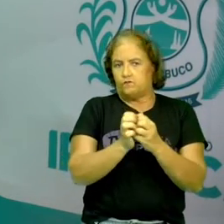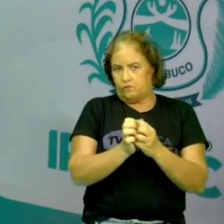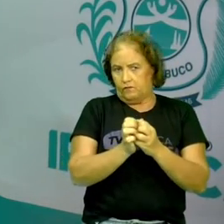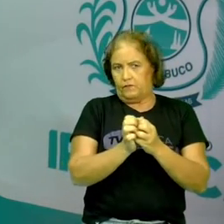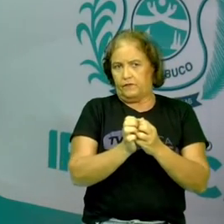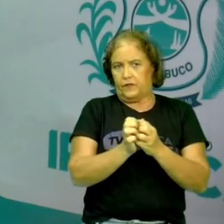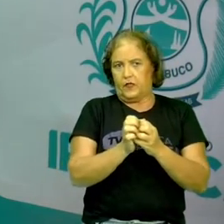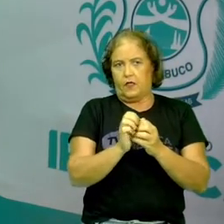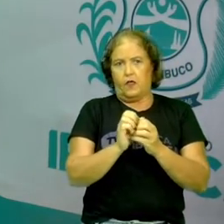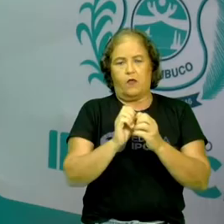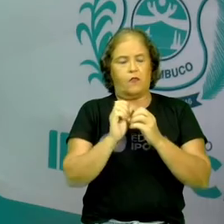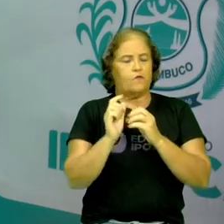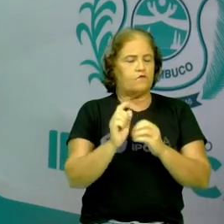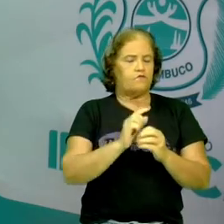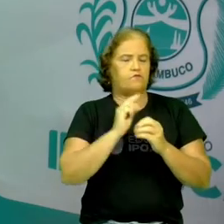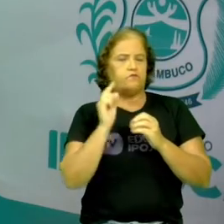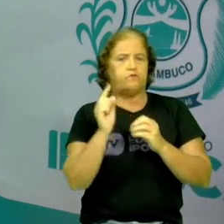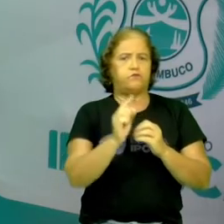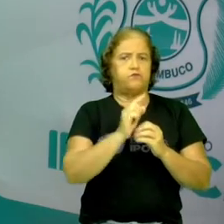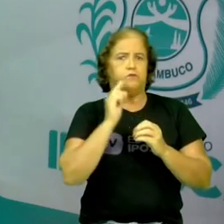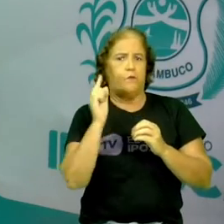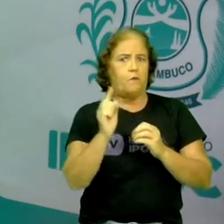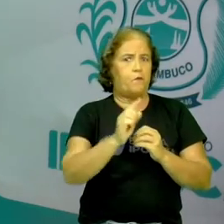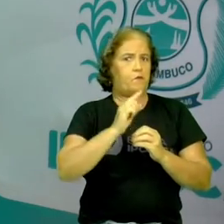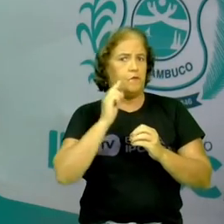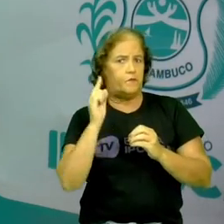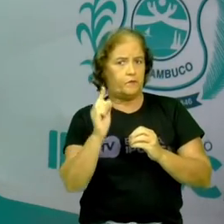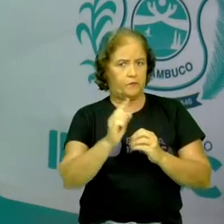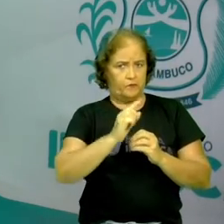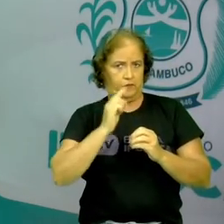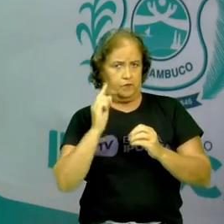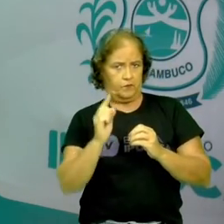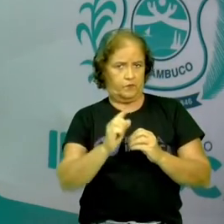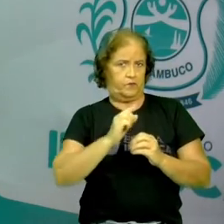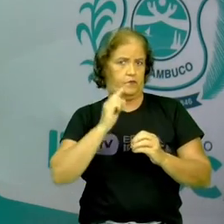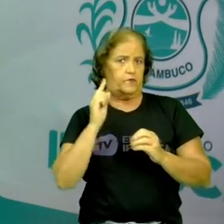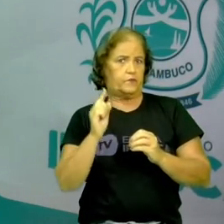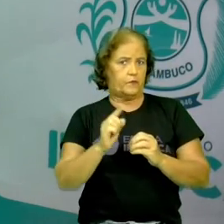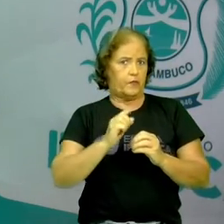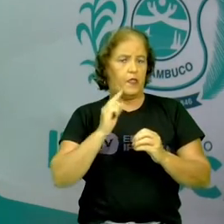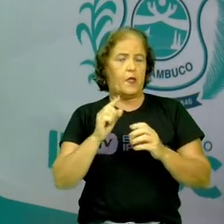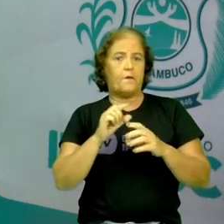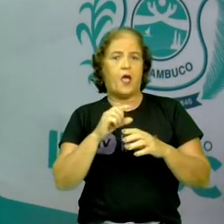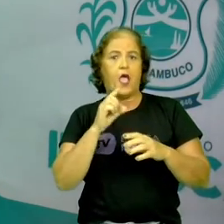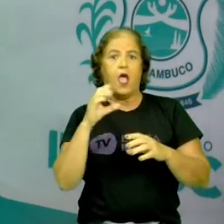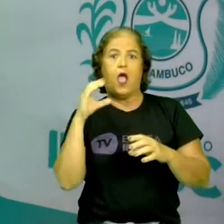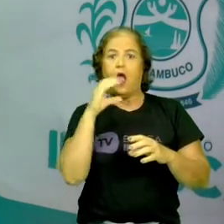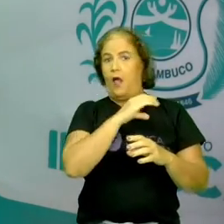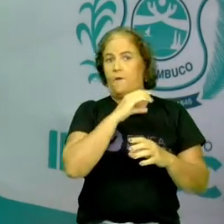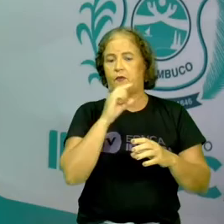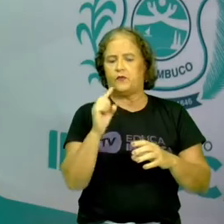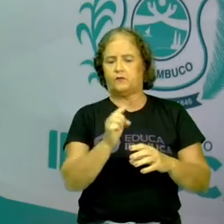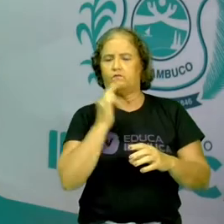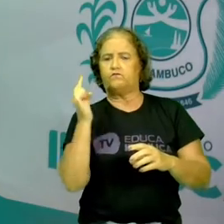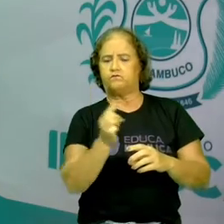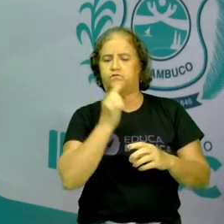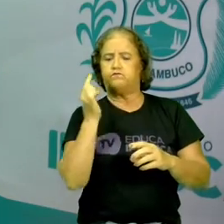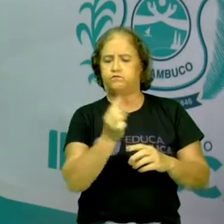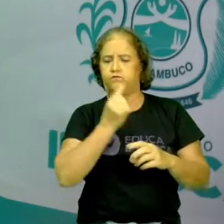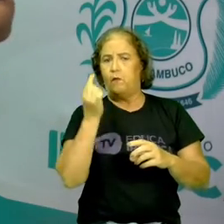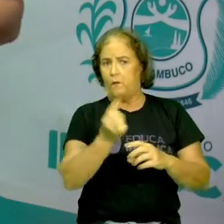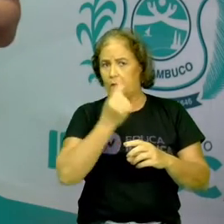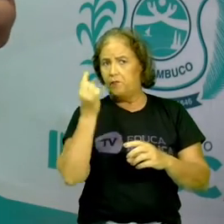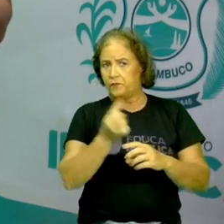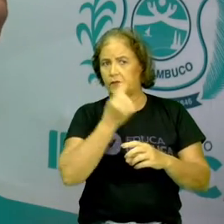e começou a girar. Só que o giro, ela começou a girar em alta velocidade e grande